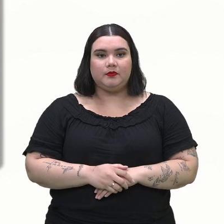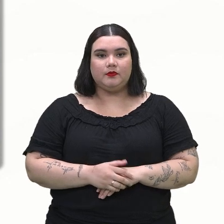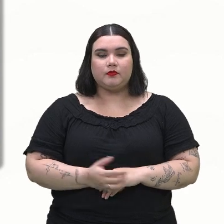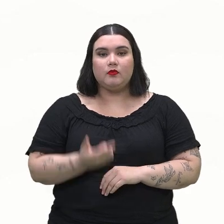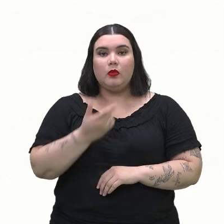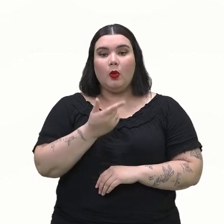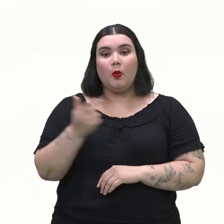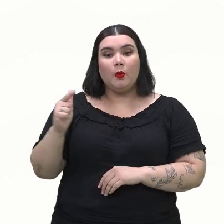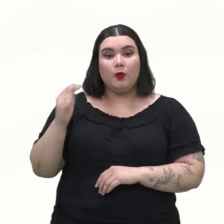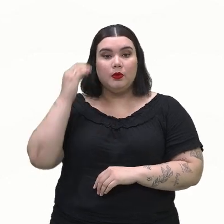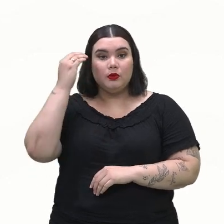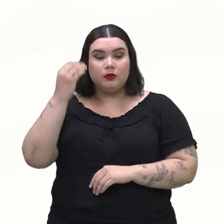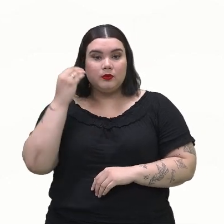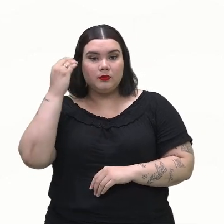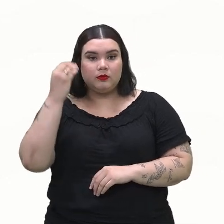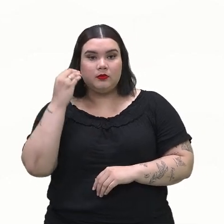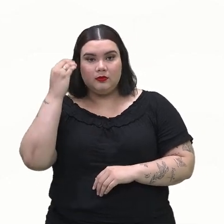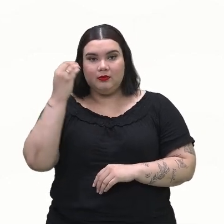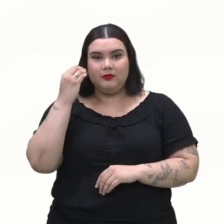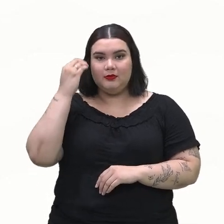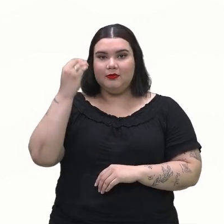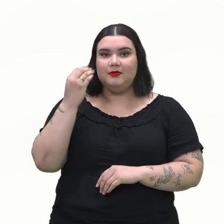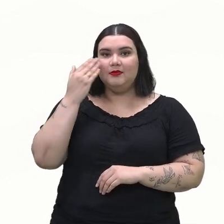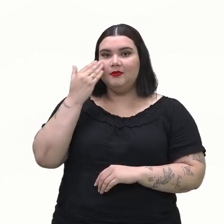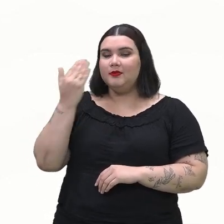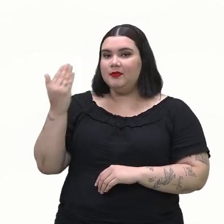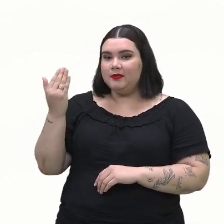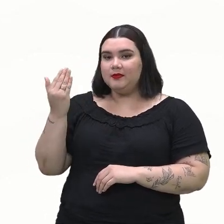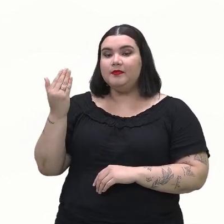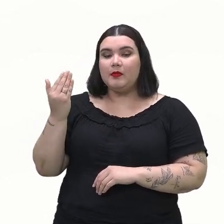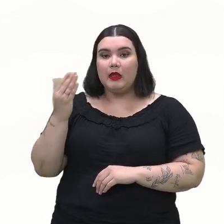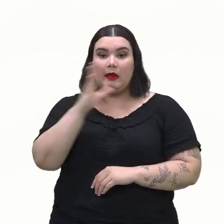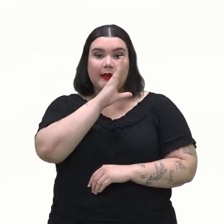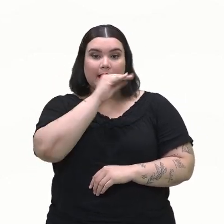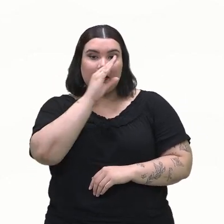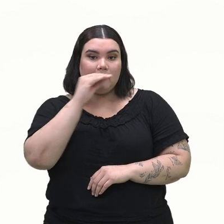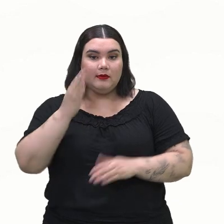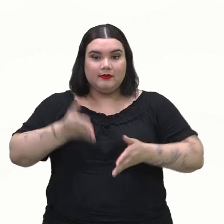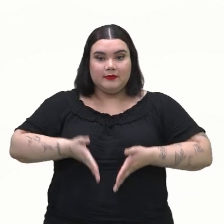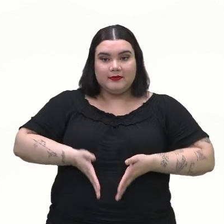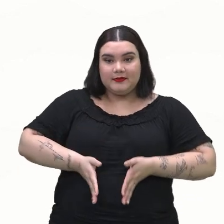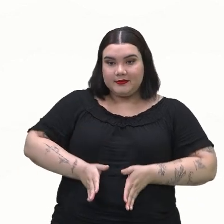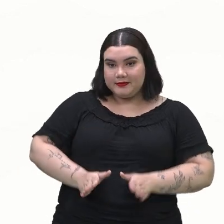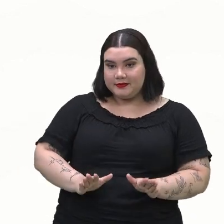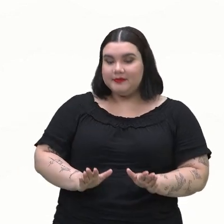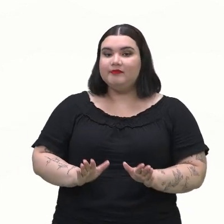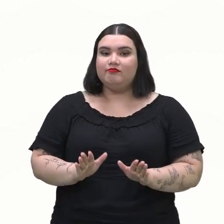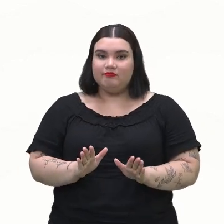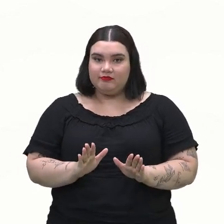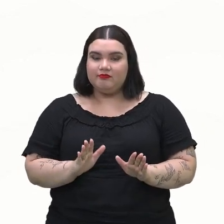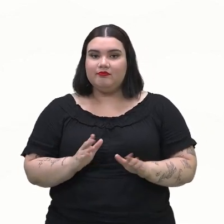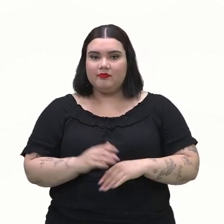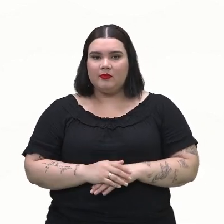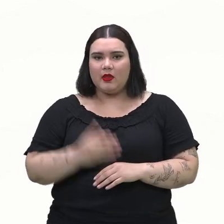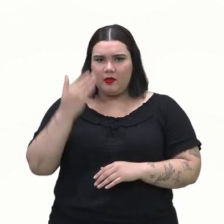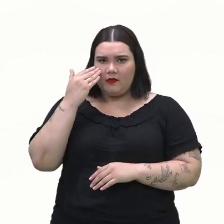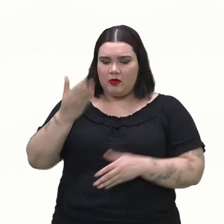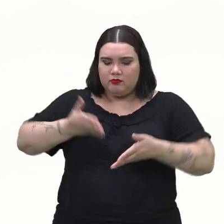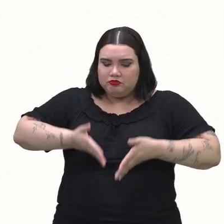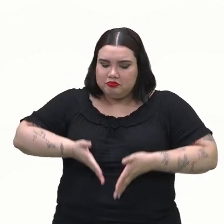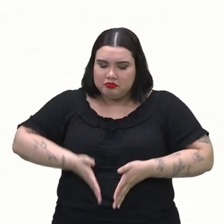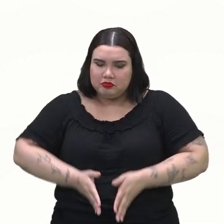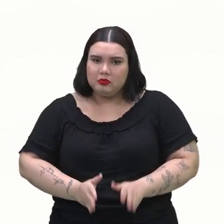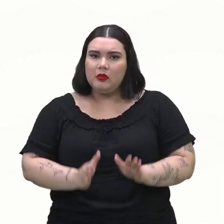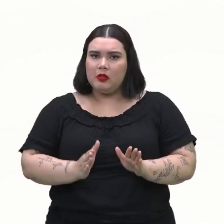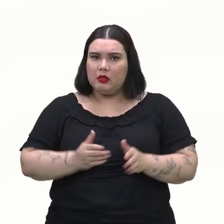experimento aleatório é o nascimento de uma criança. Então, logicamente que, ao nascer uma criança,